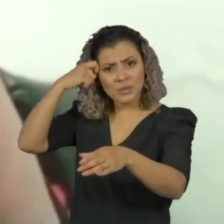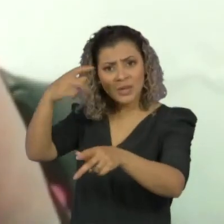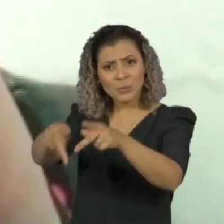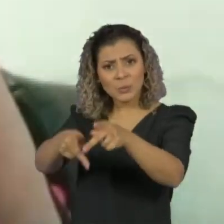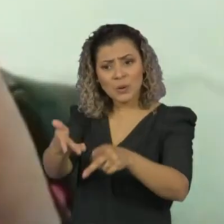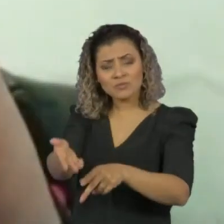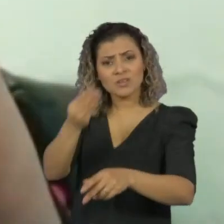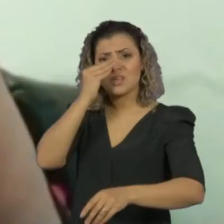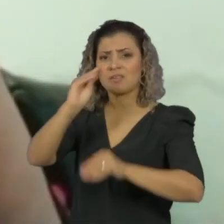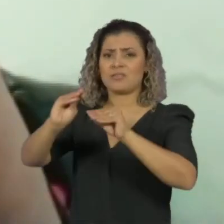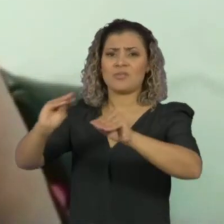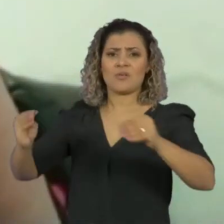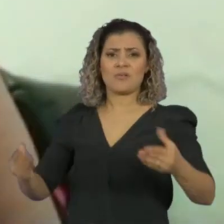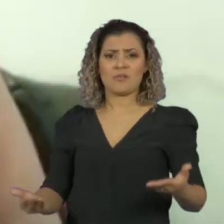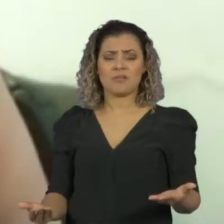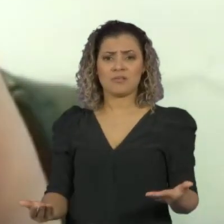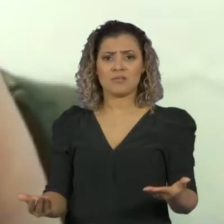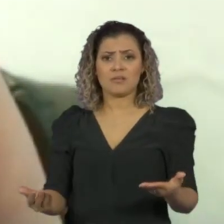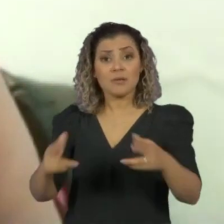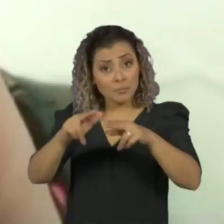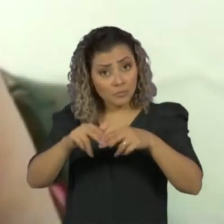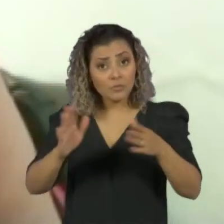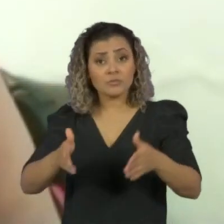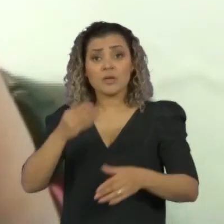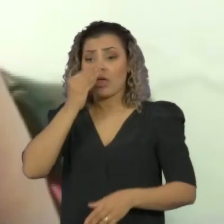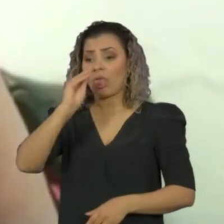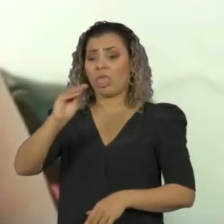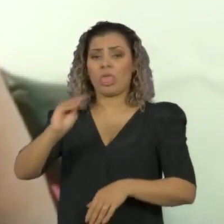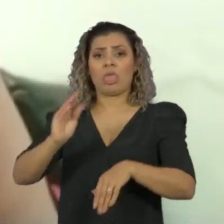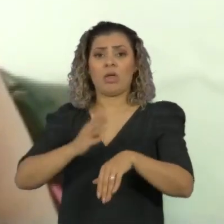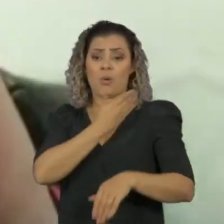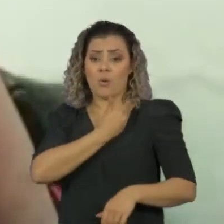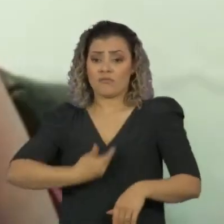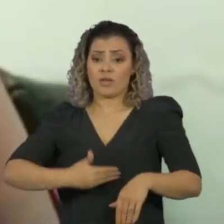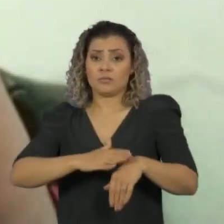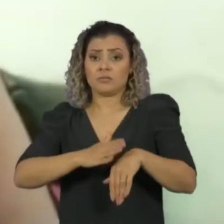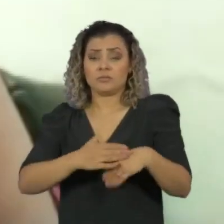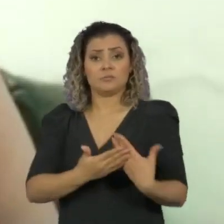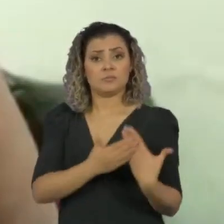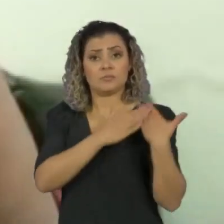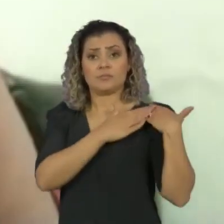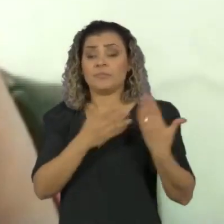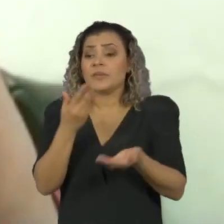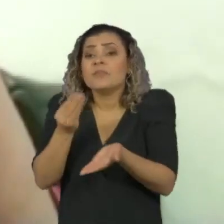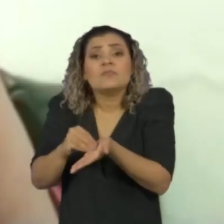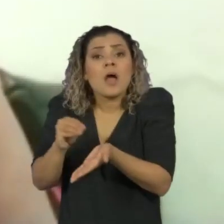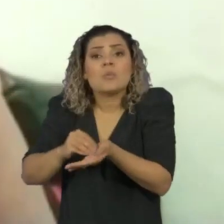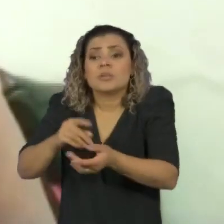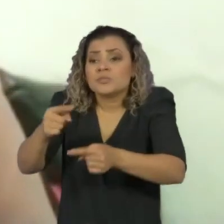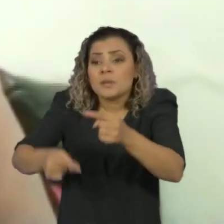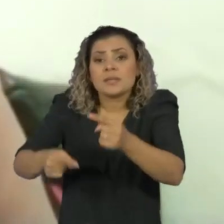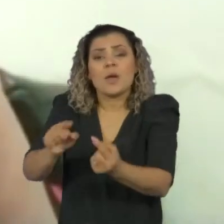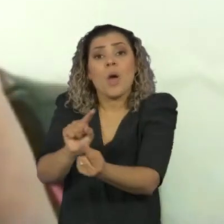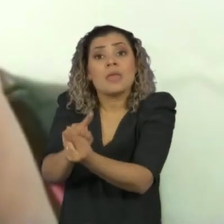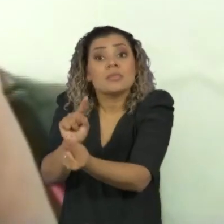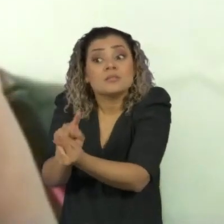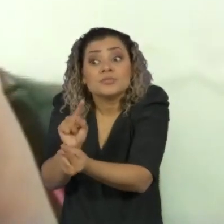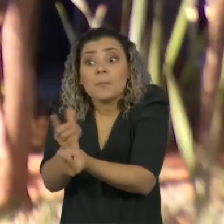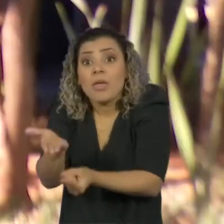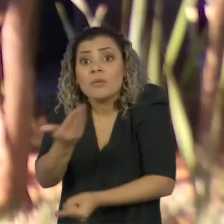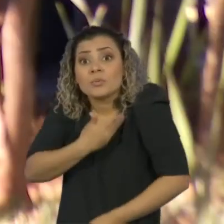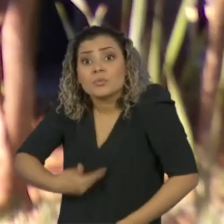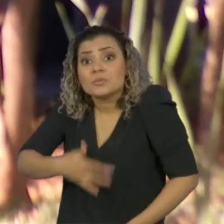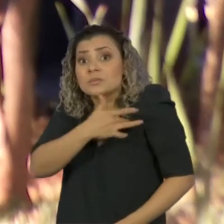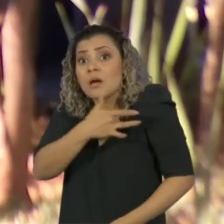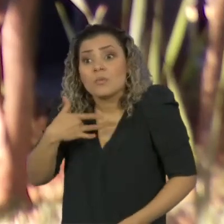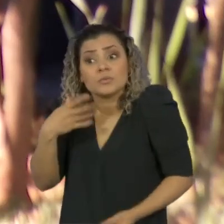do descaso e da falta de acesso a serviços públicos.